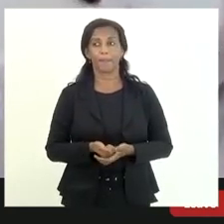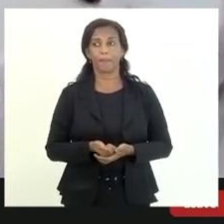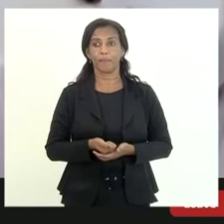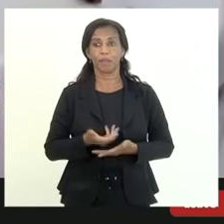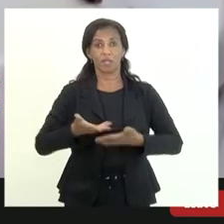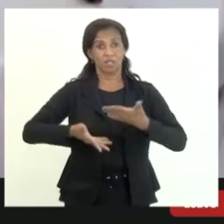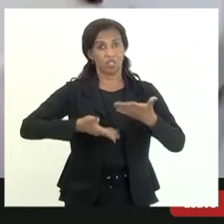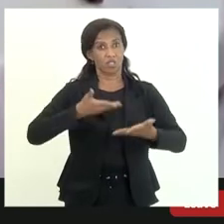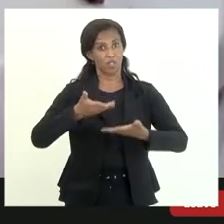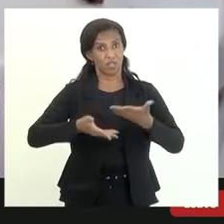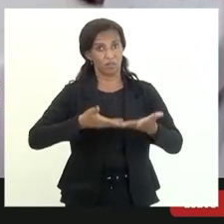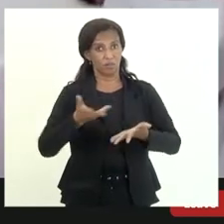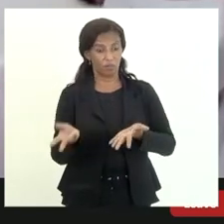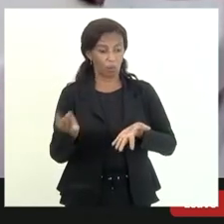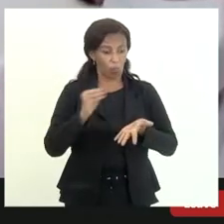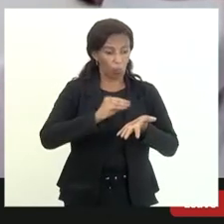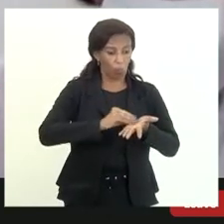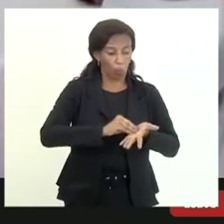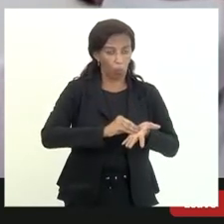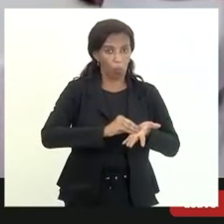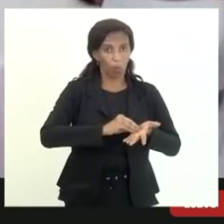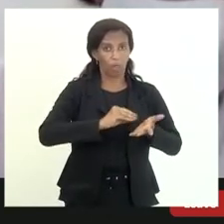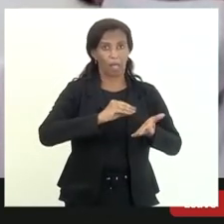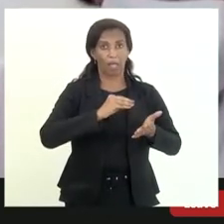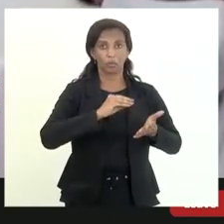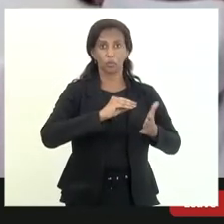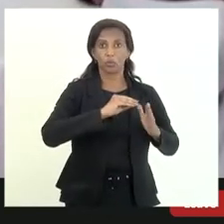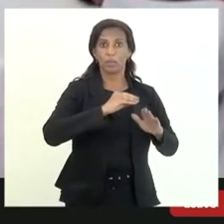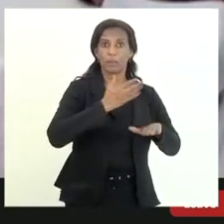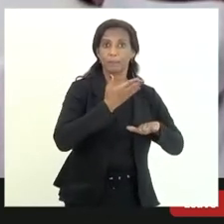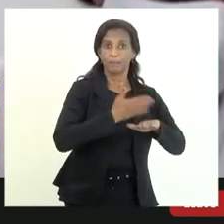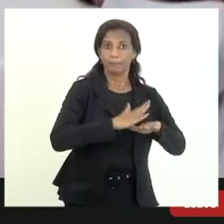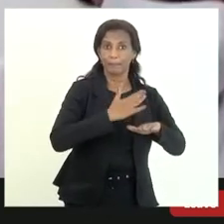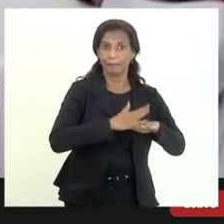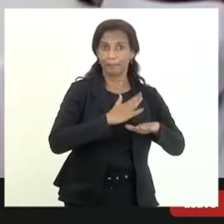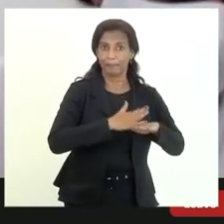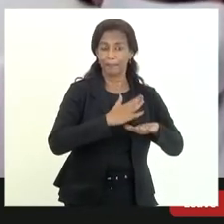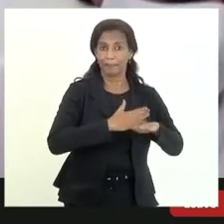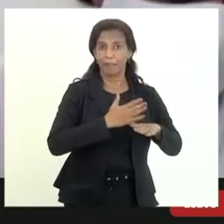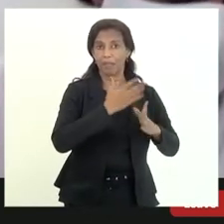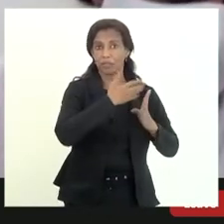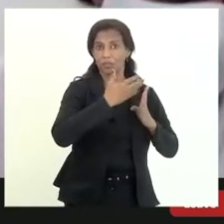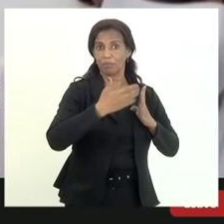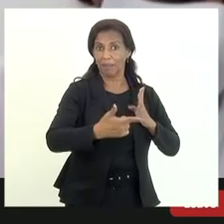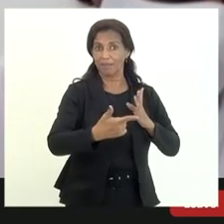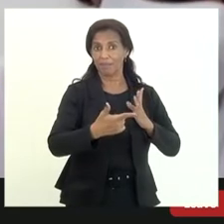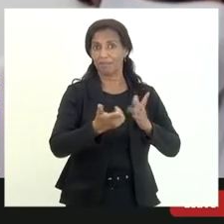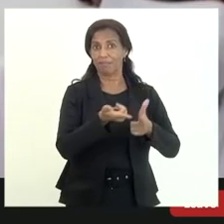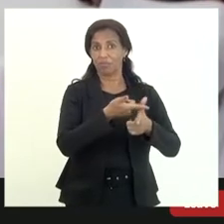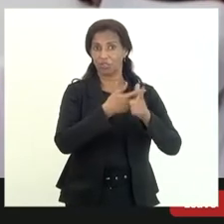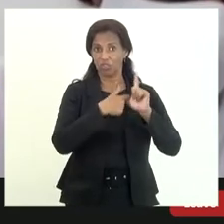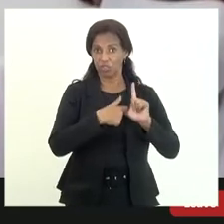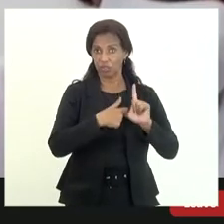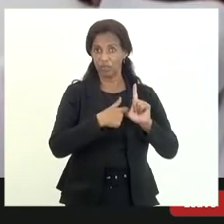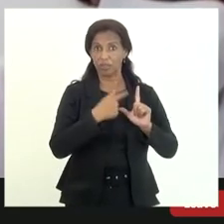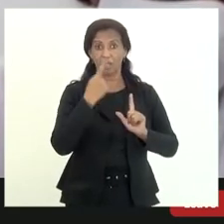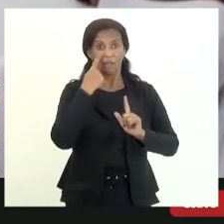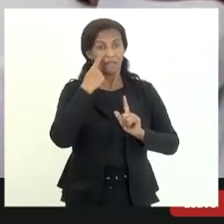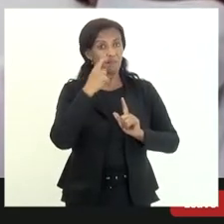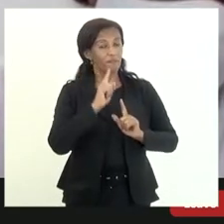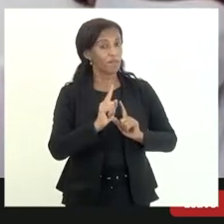desenvolvido e colocado em prática pelo estado para recuperação de parcela desta dívida veja que